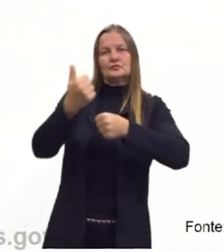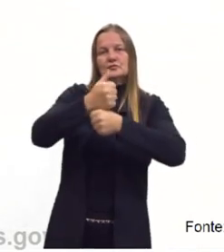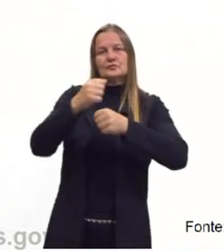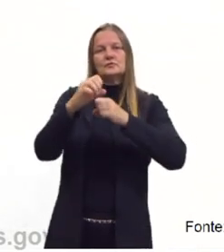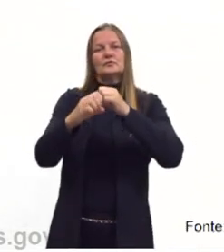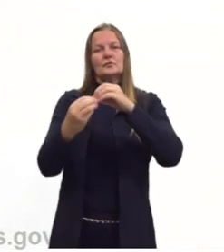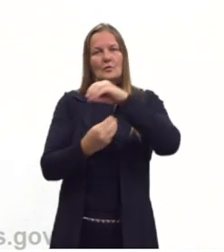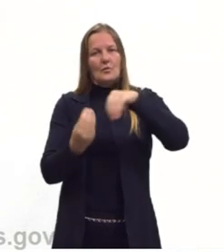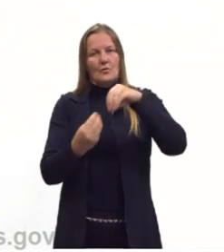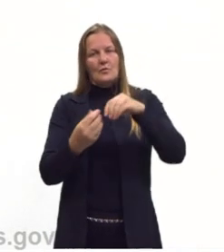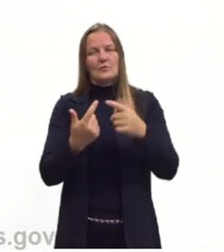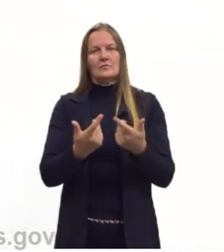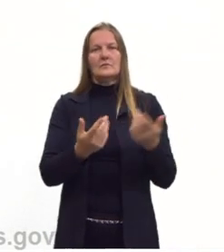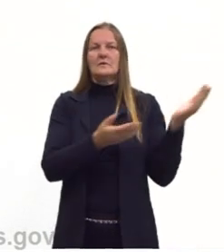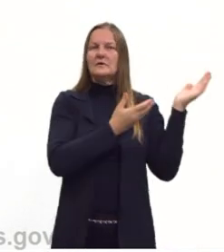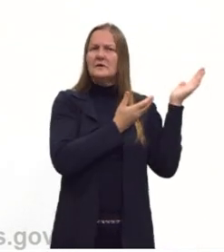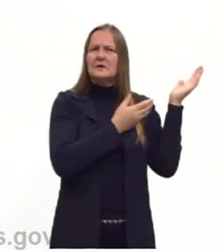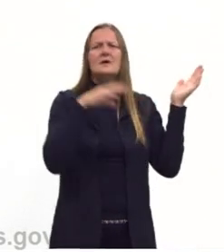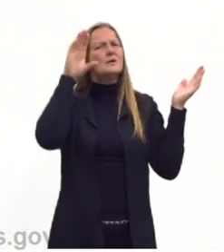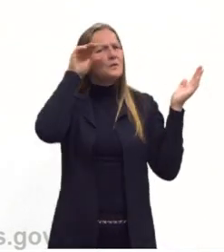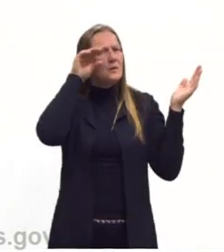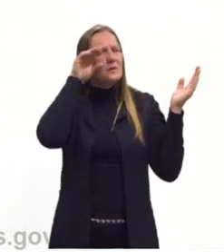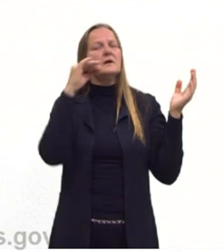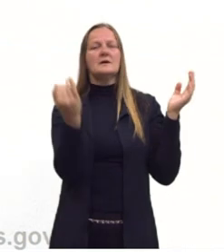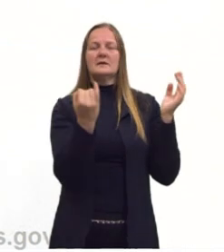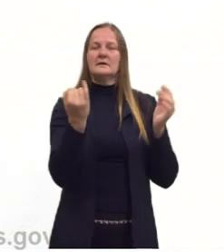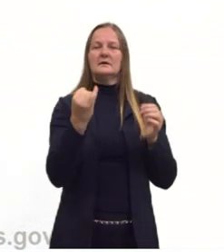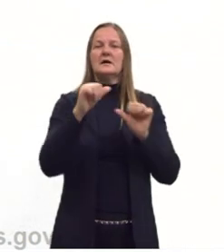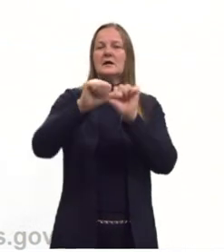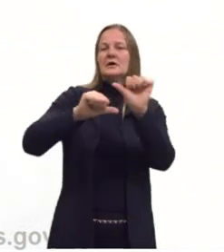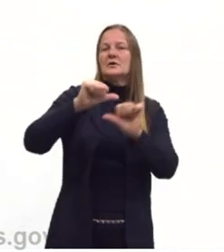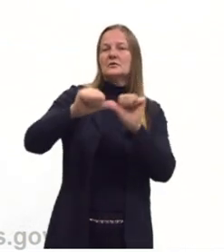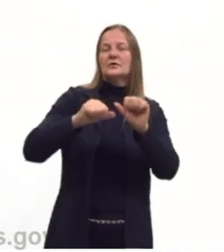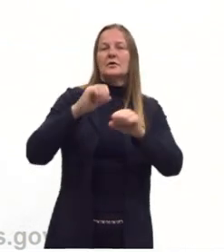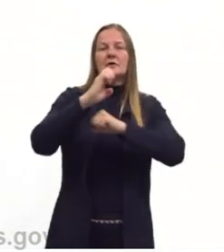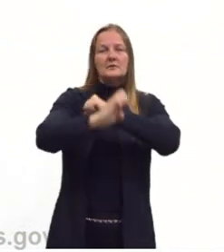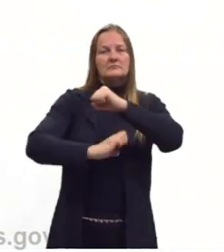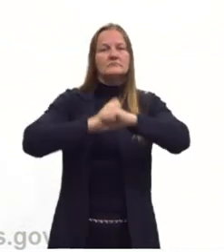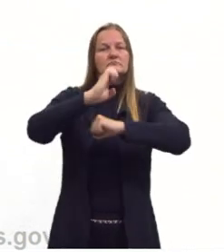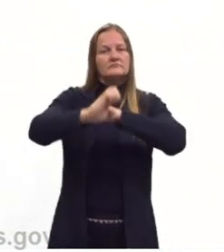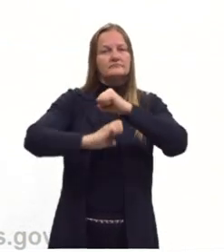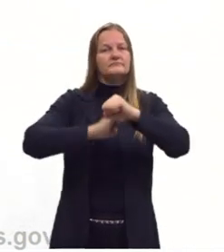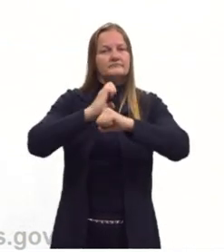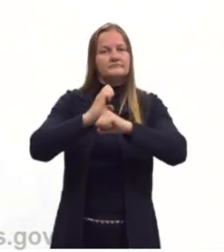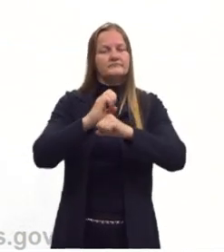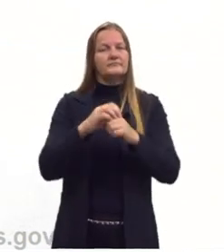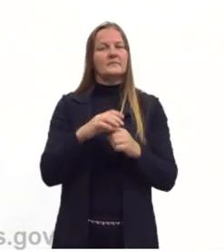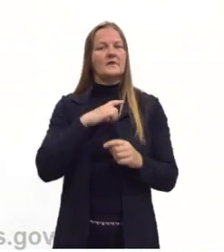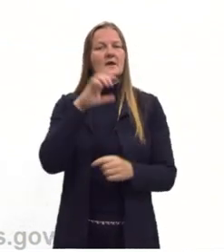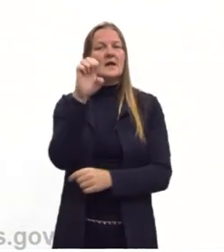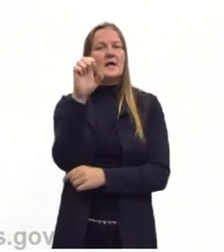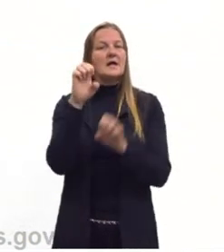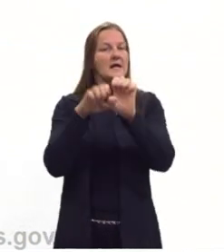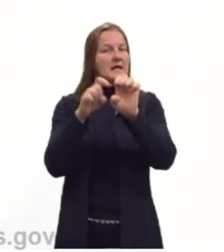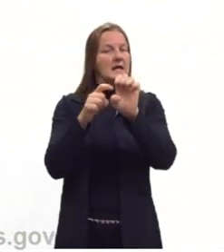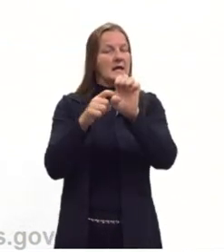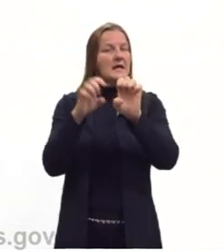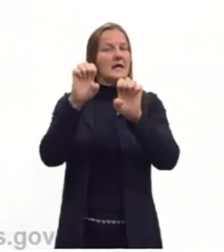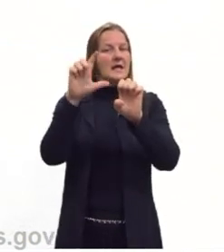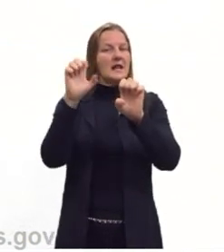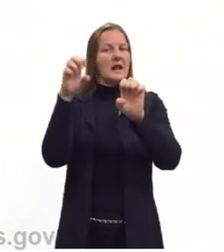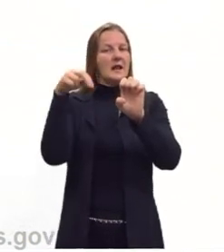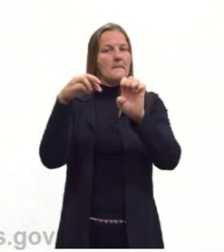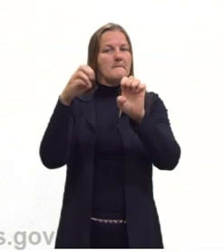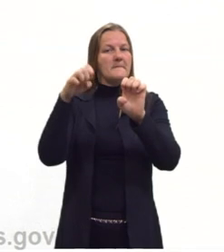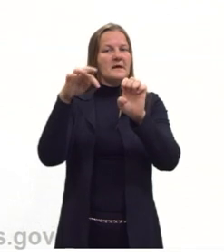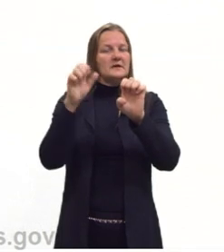observação que é importante a gente fazer, que essa troca de elementos, ela só ocorre baseado na fila de